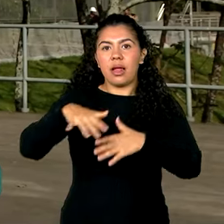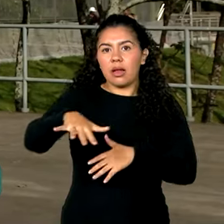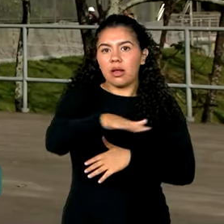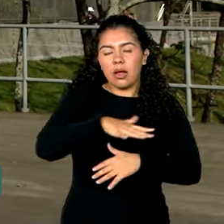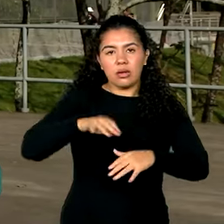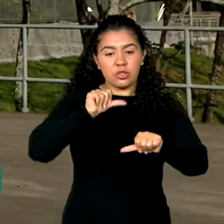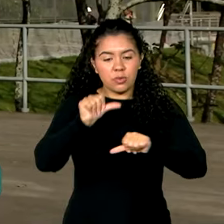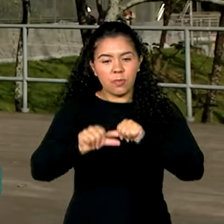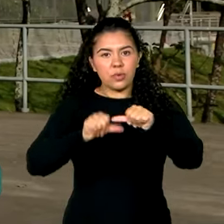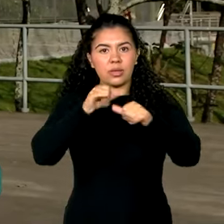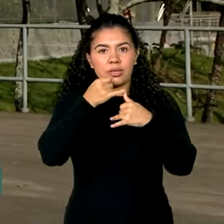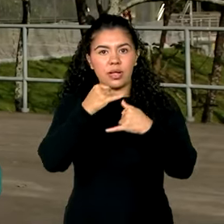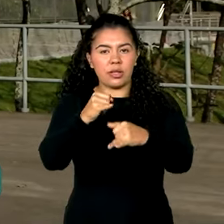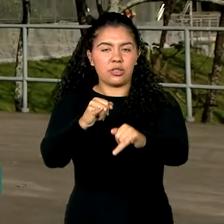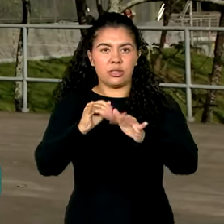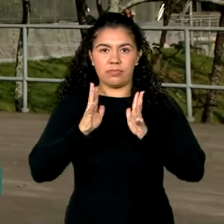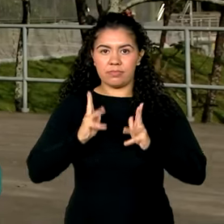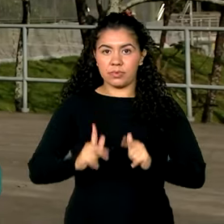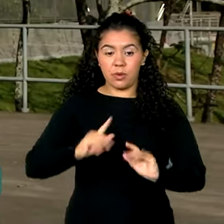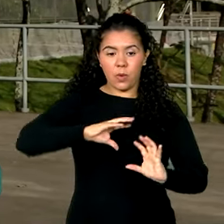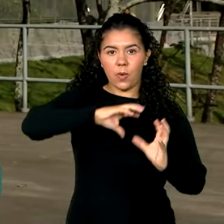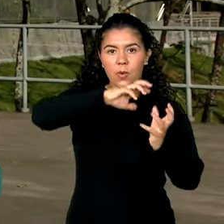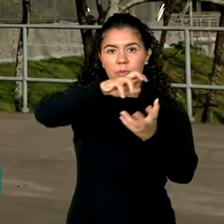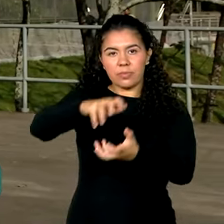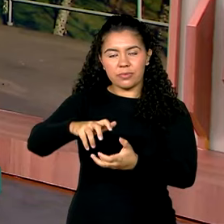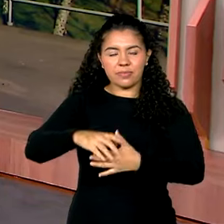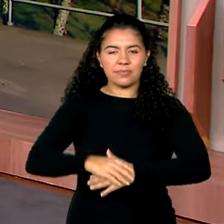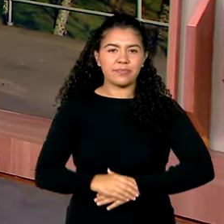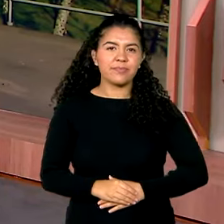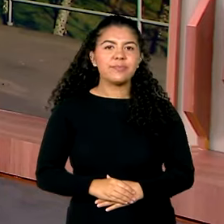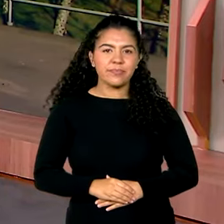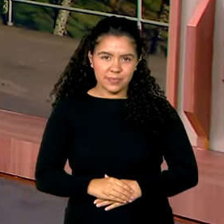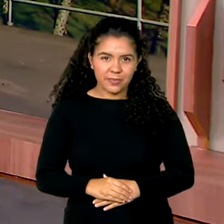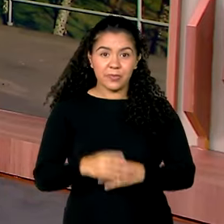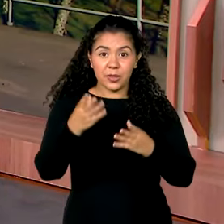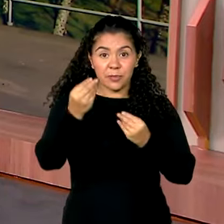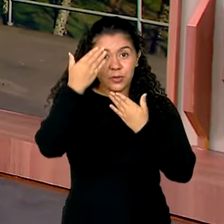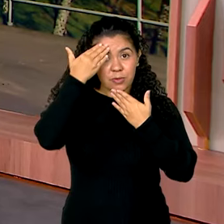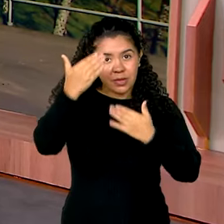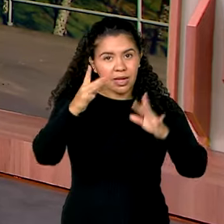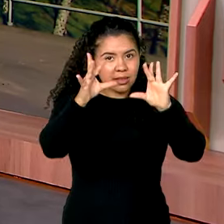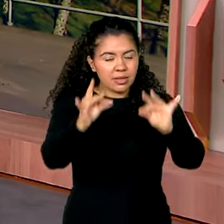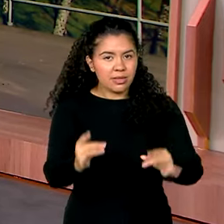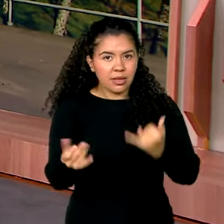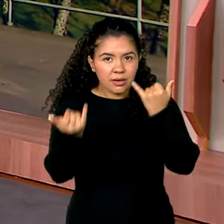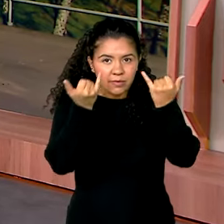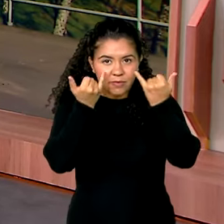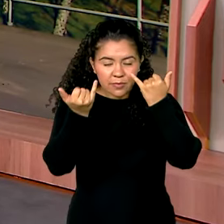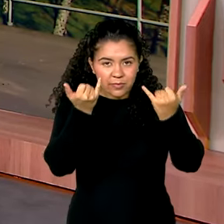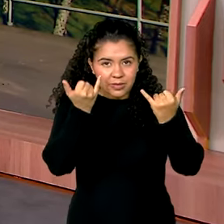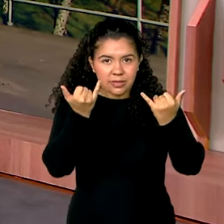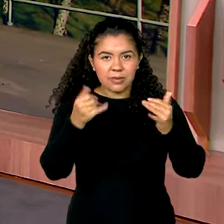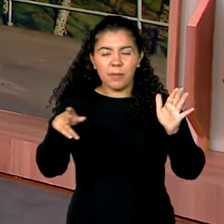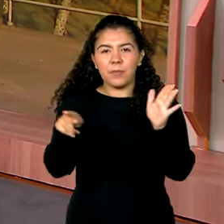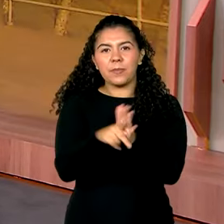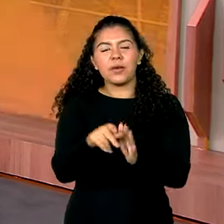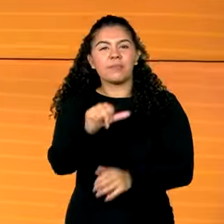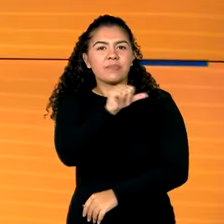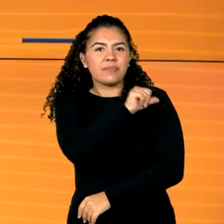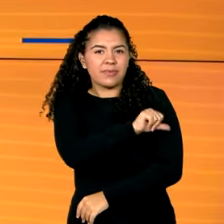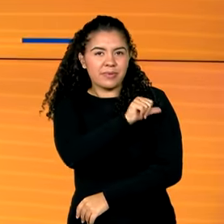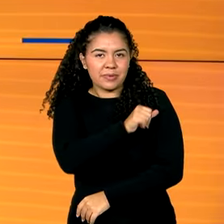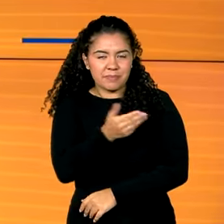transição energética global. Karine? Obrigada, Flávia. Ótimas notícias, então, aí do Rio de Janeiro.